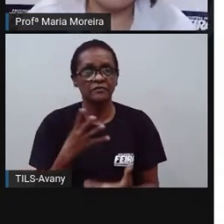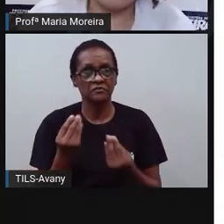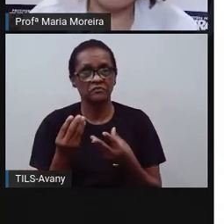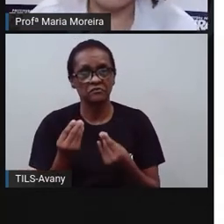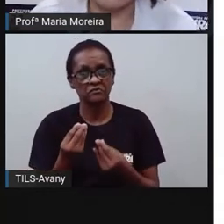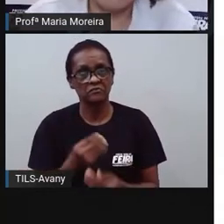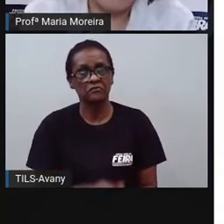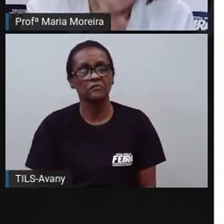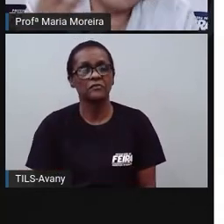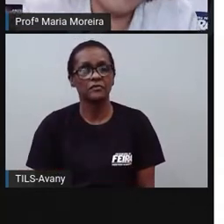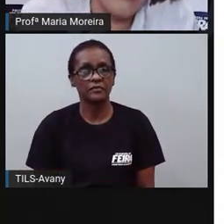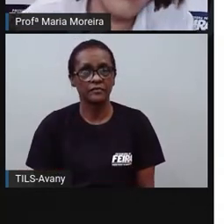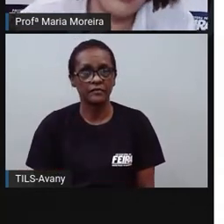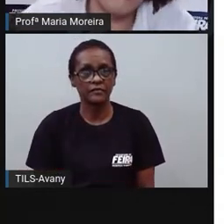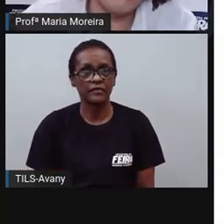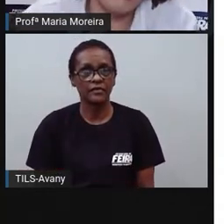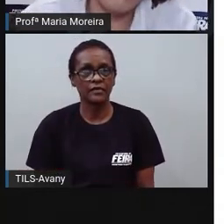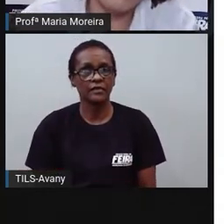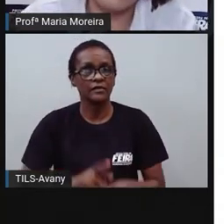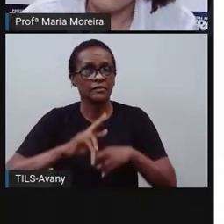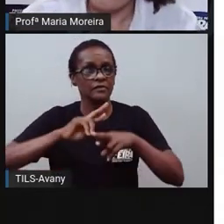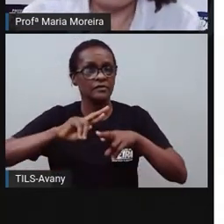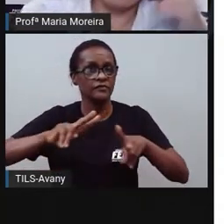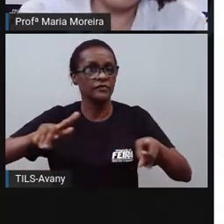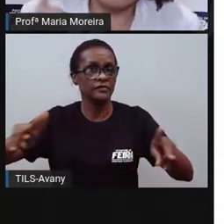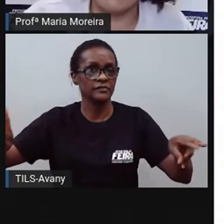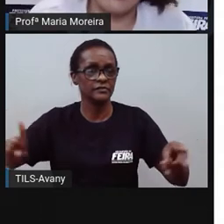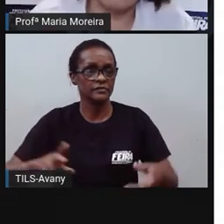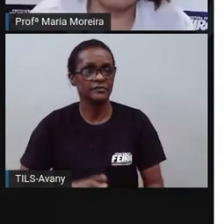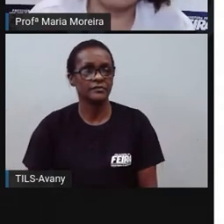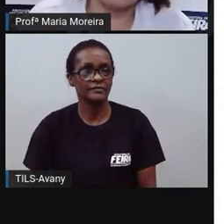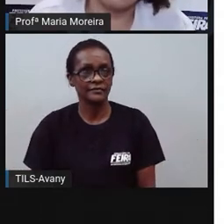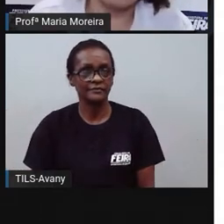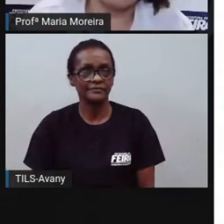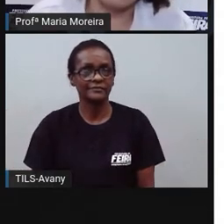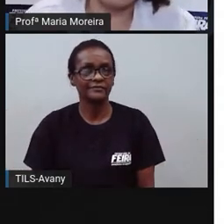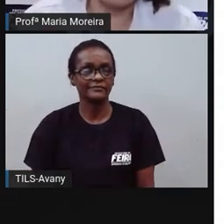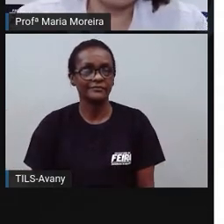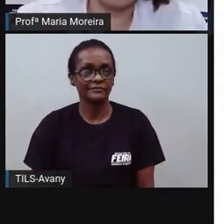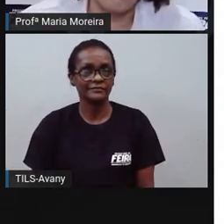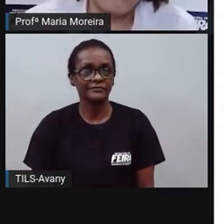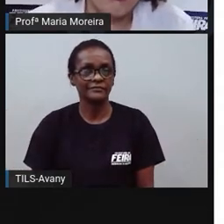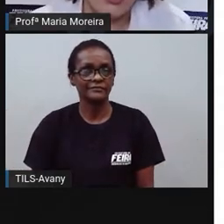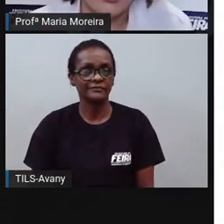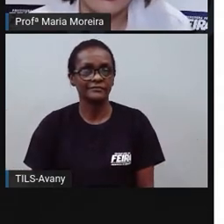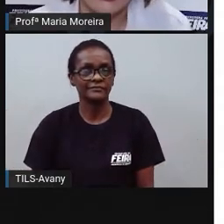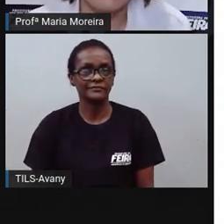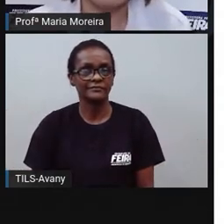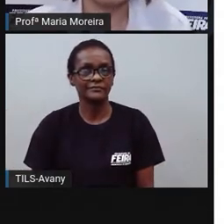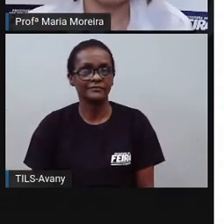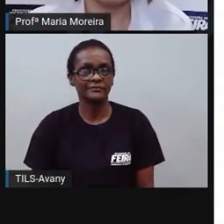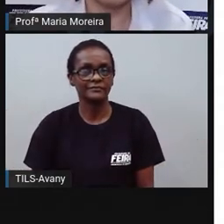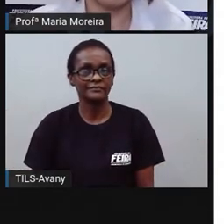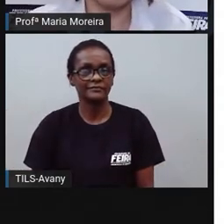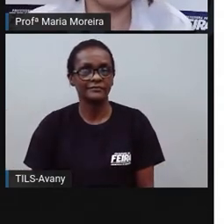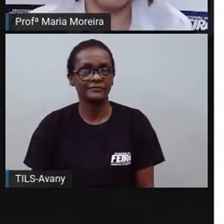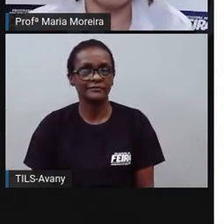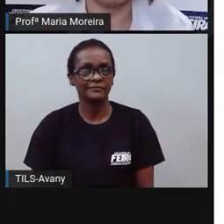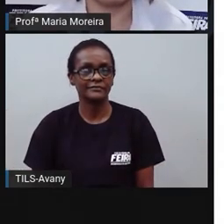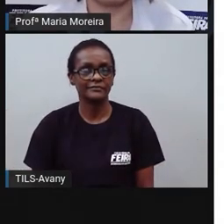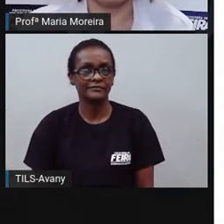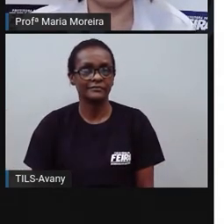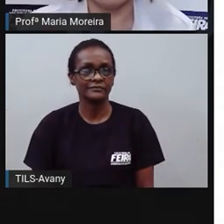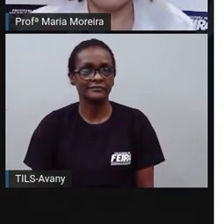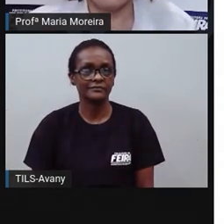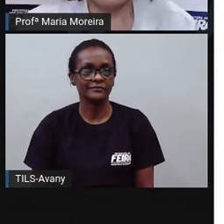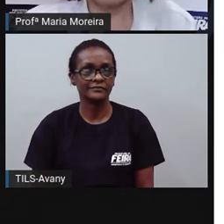Diferente da notícia. Eu não posso dar minha opinião dentro da notícia. Mesmo que aquela notícia me envolva, né? Então vamos lá.